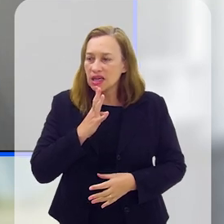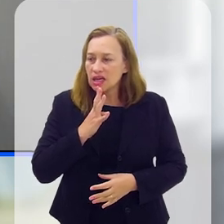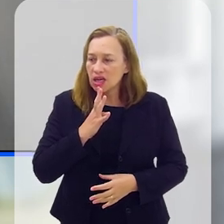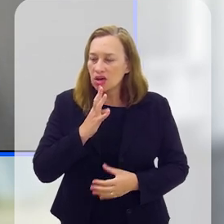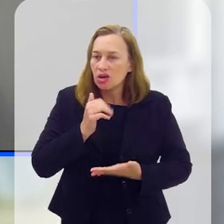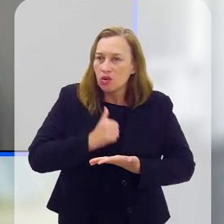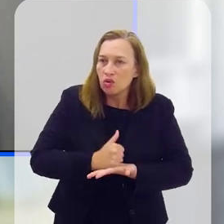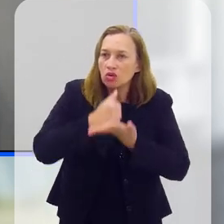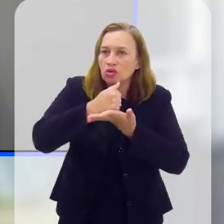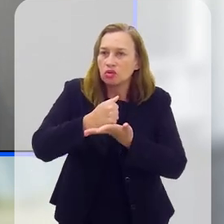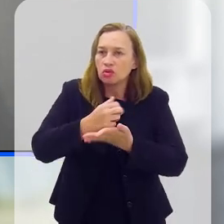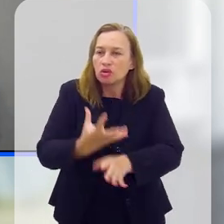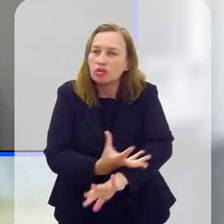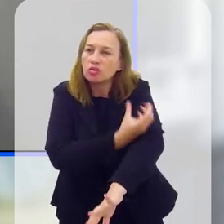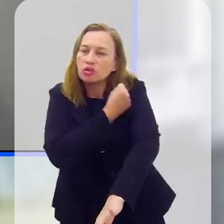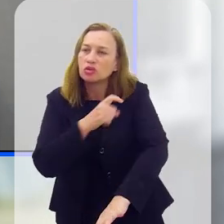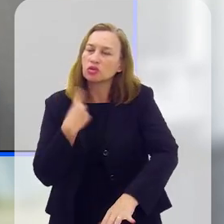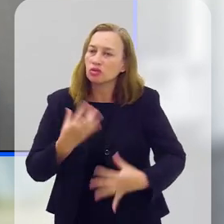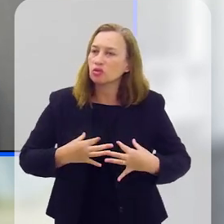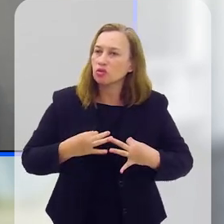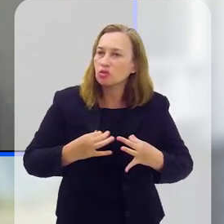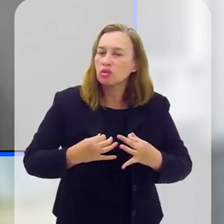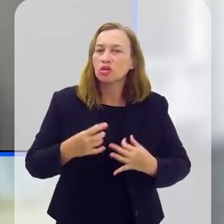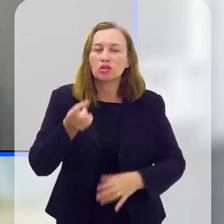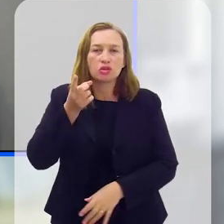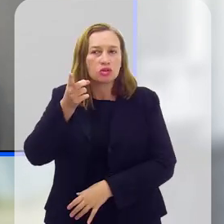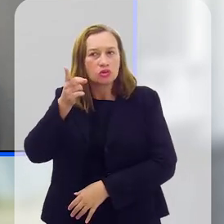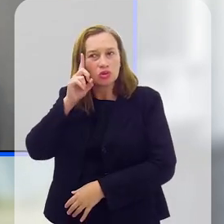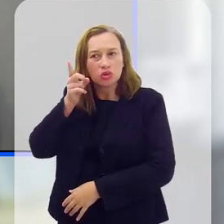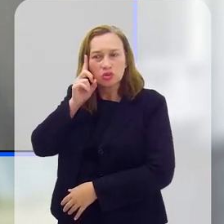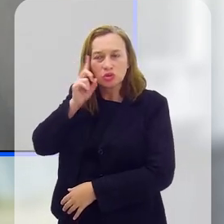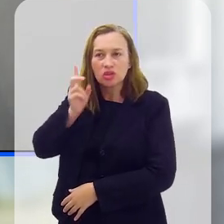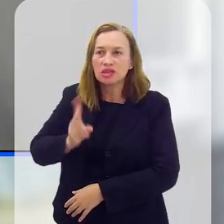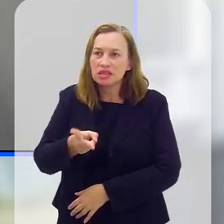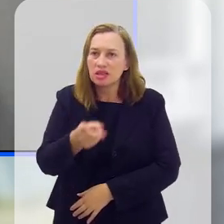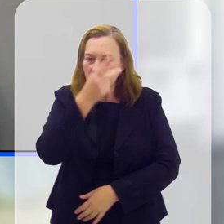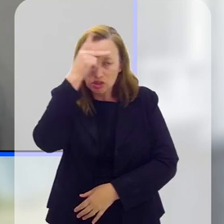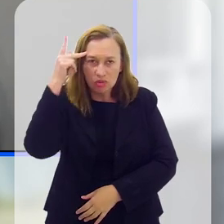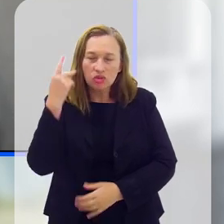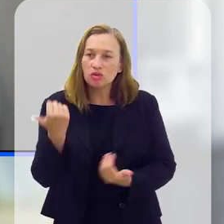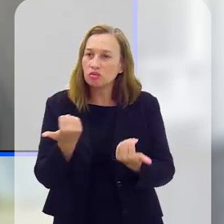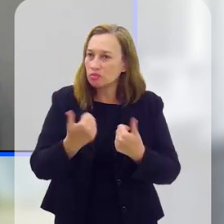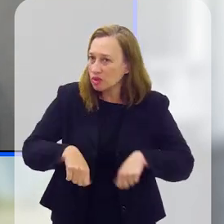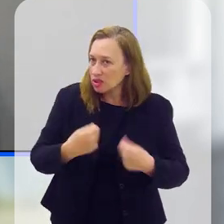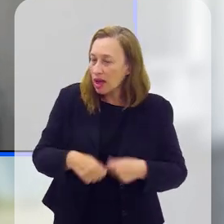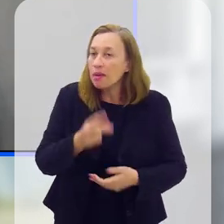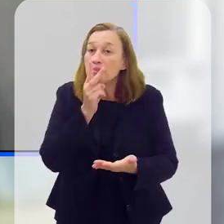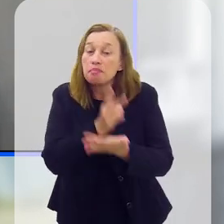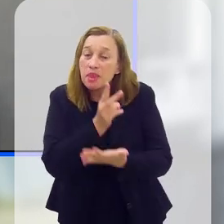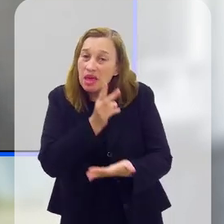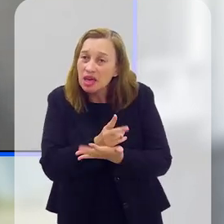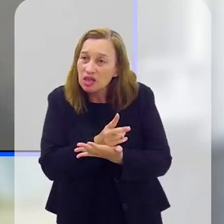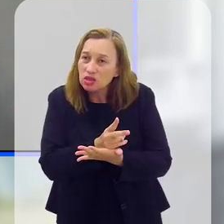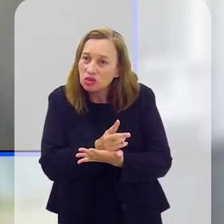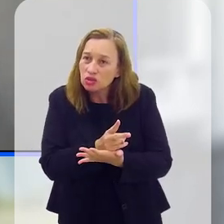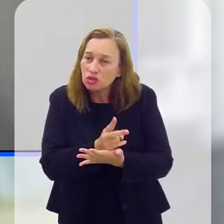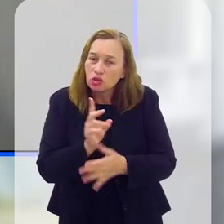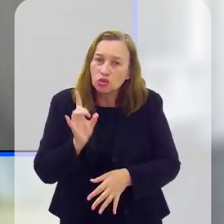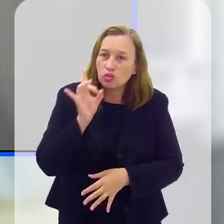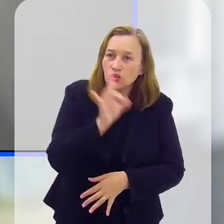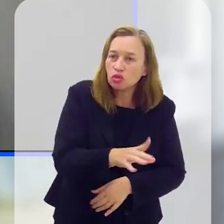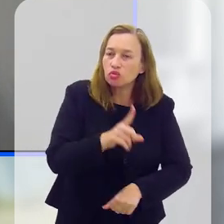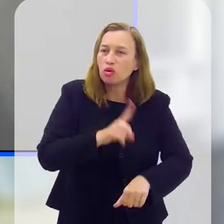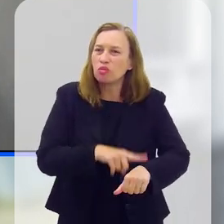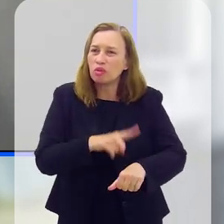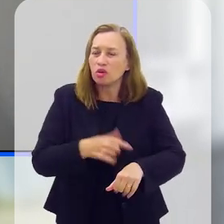emocional, nós estamos disponíveis o tempo inteiro, sempre que as pessoas precisarem, mesmo que, num outro